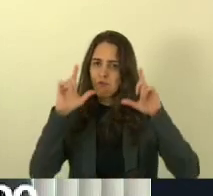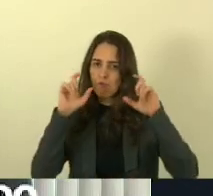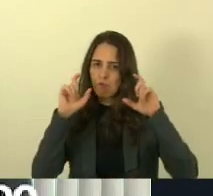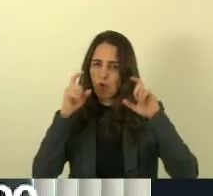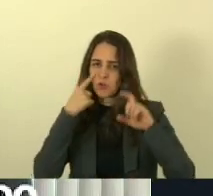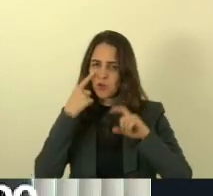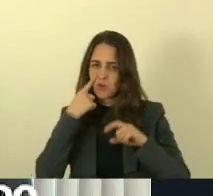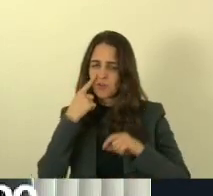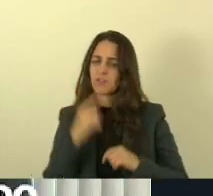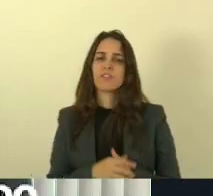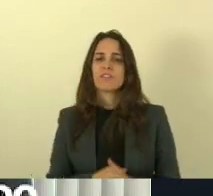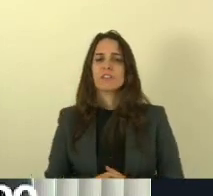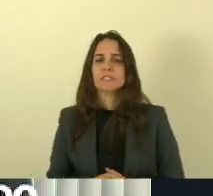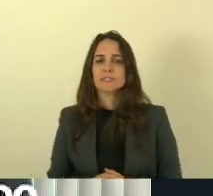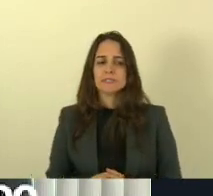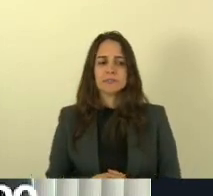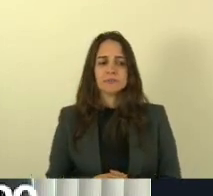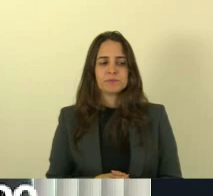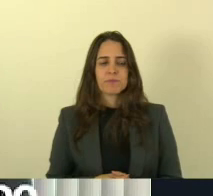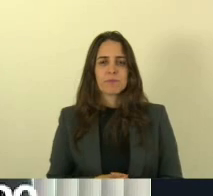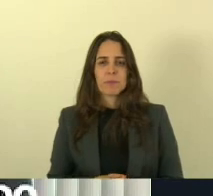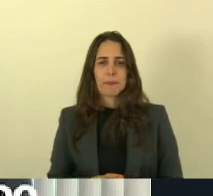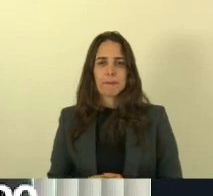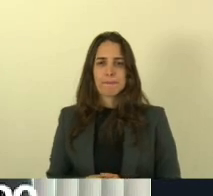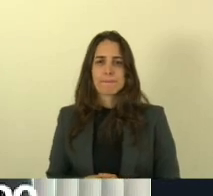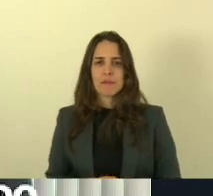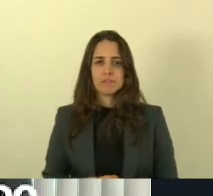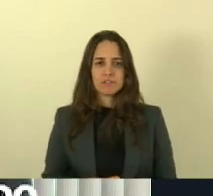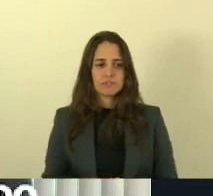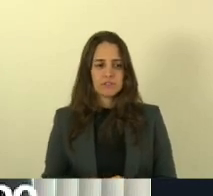é juntamente